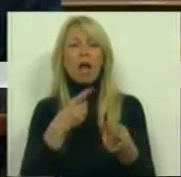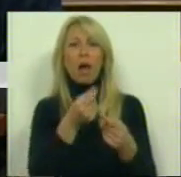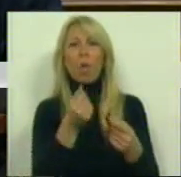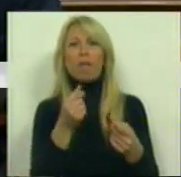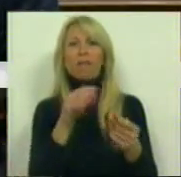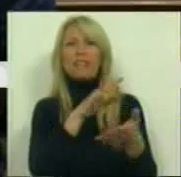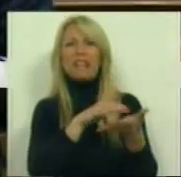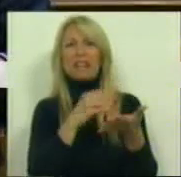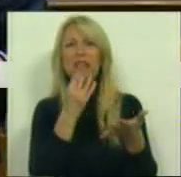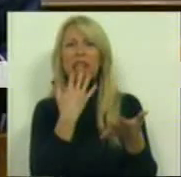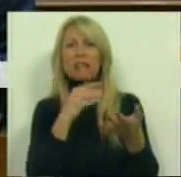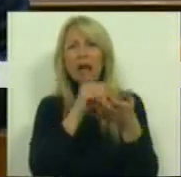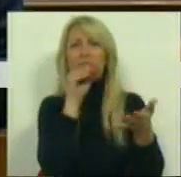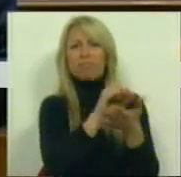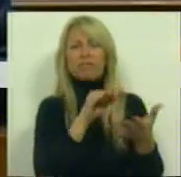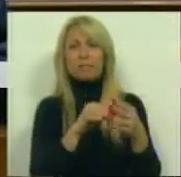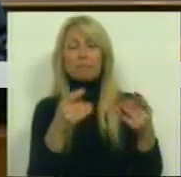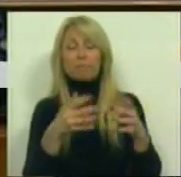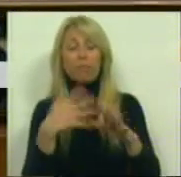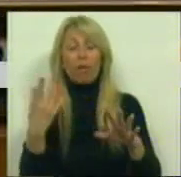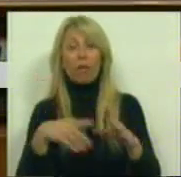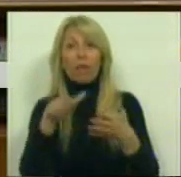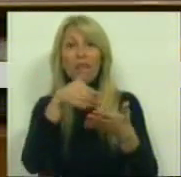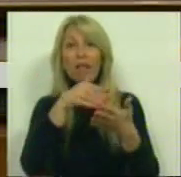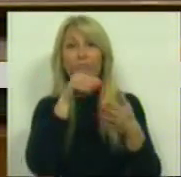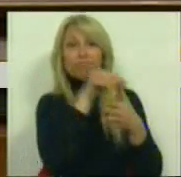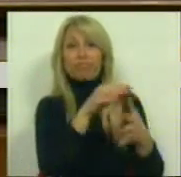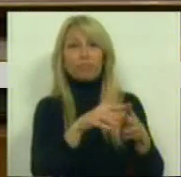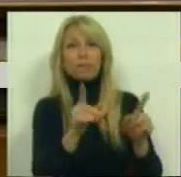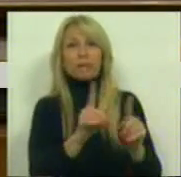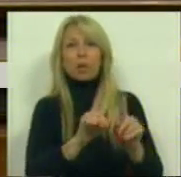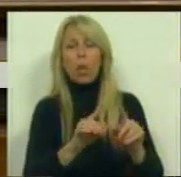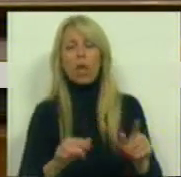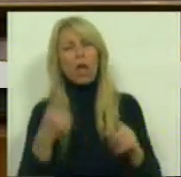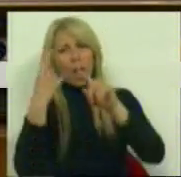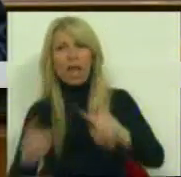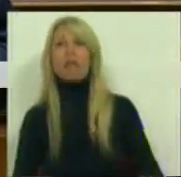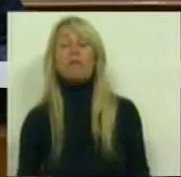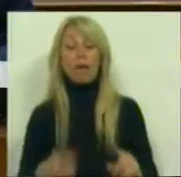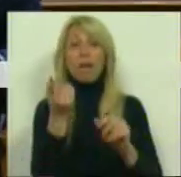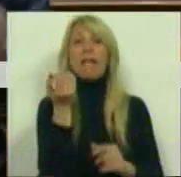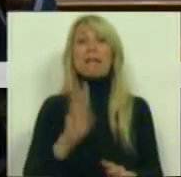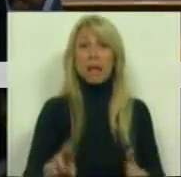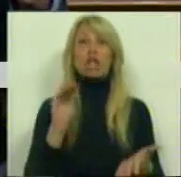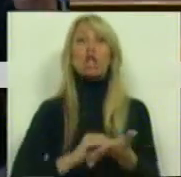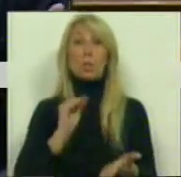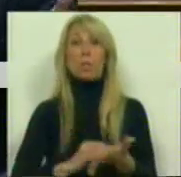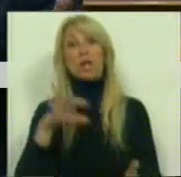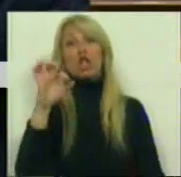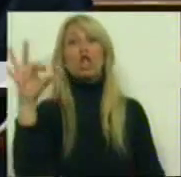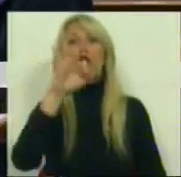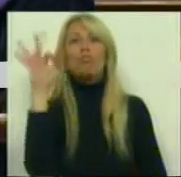esforço contributivo. A nossa taxa de pobreza está nos 18% e se retirássemos o